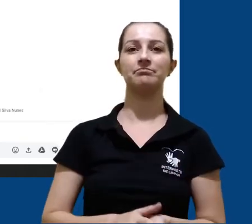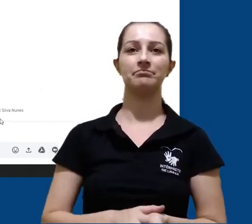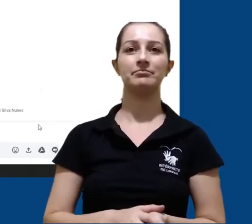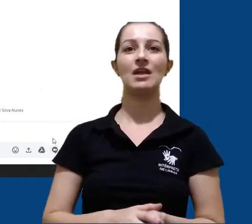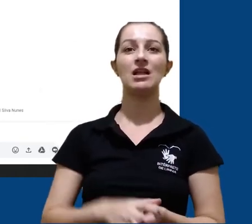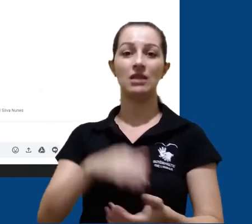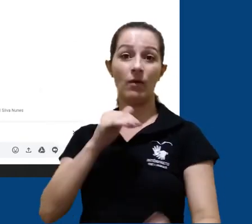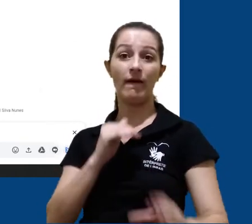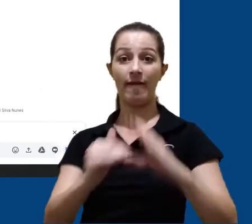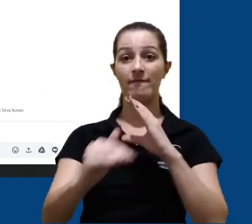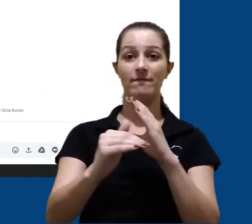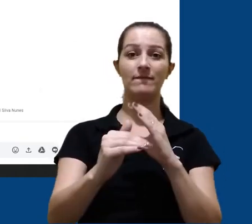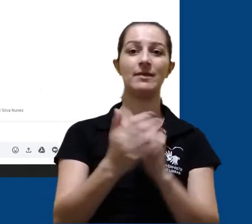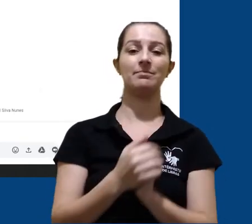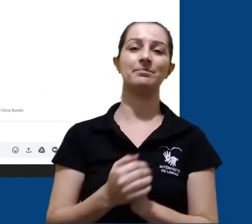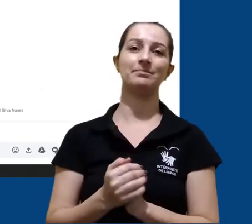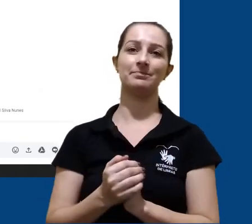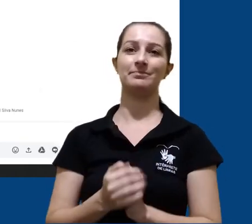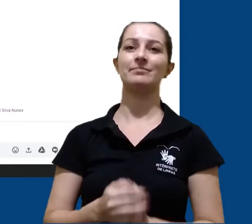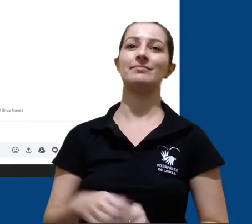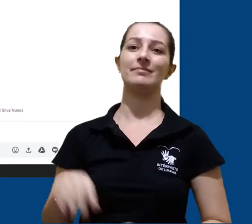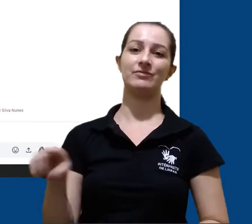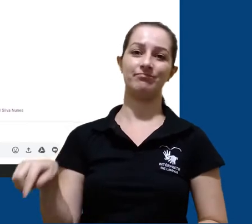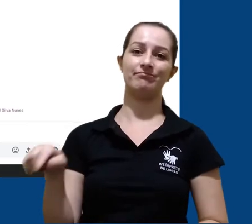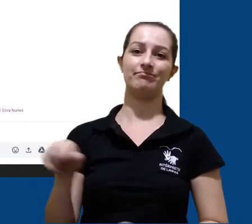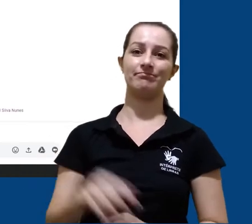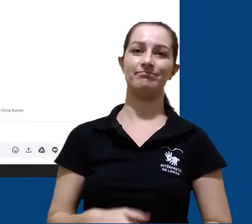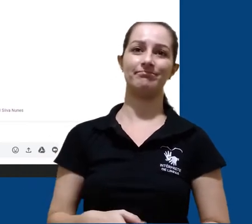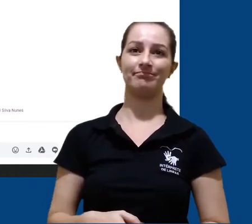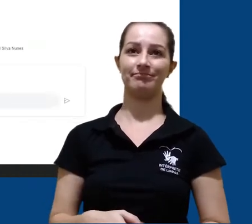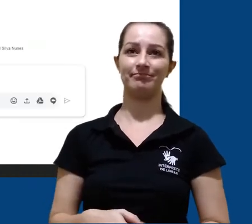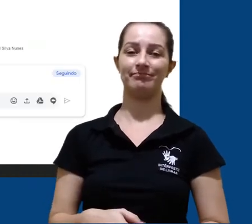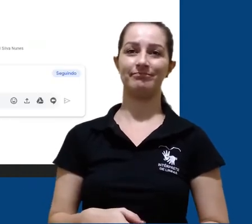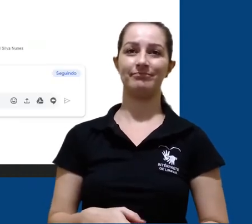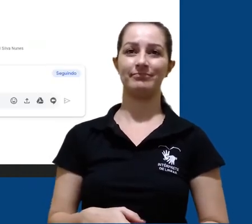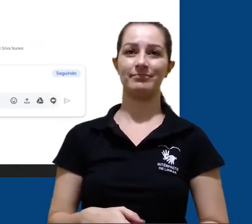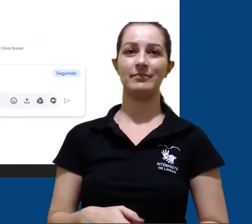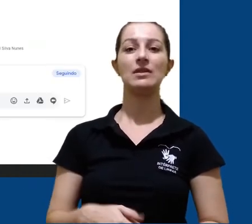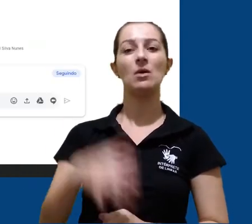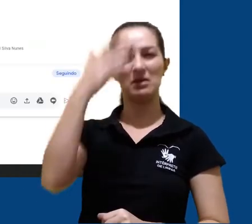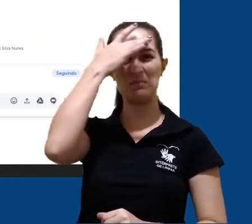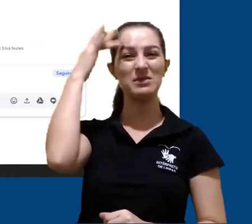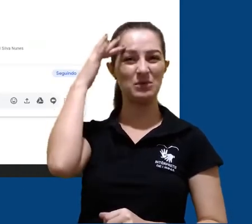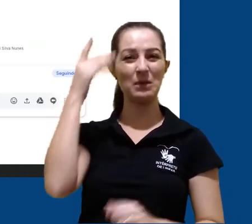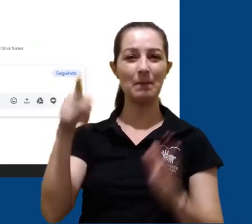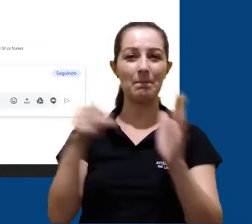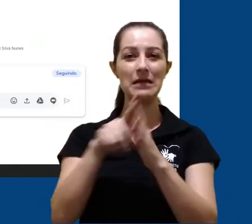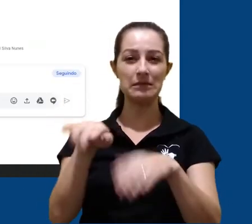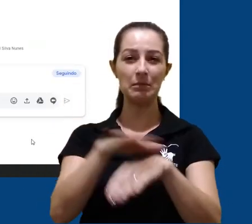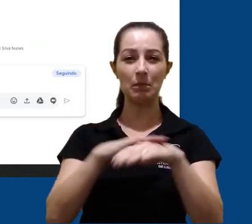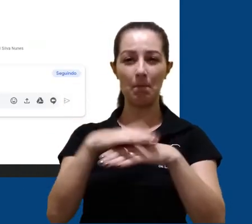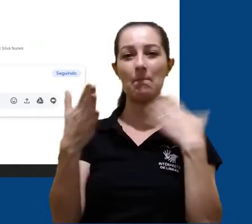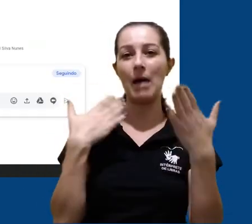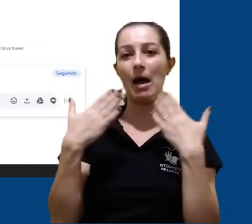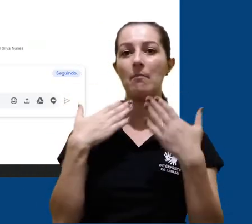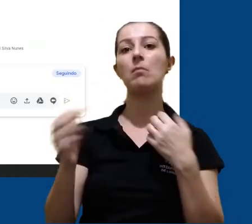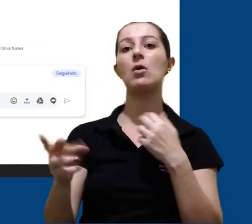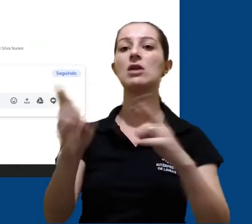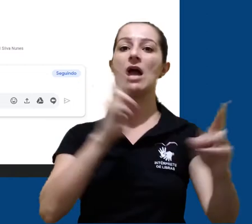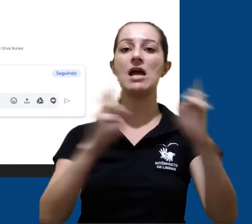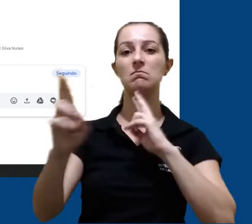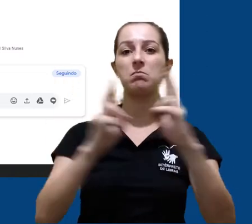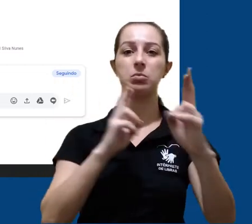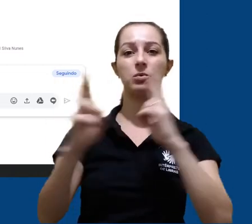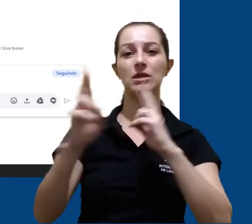clicamos em enviar mensagem, o último ícone à direita. Os participantes dessa conversa podem